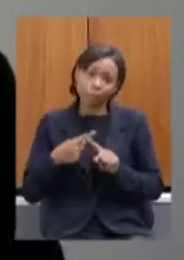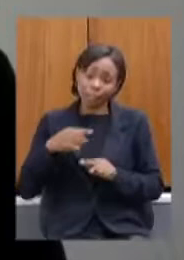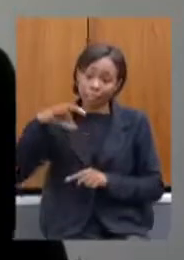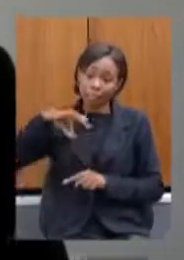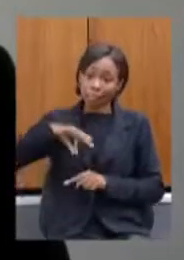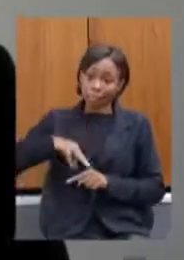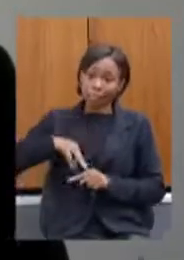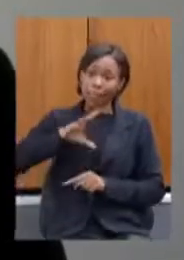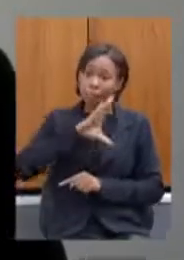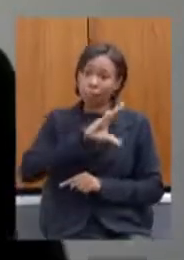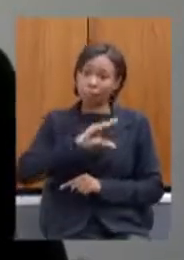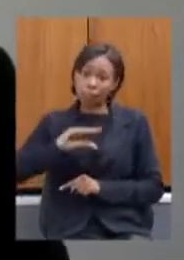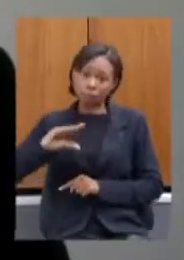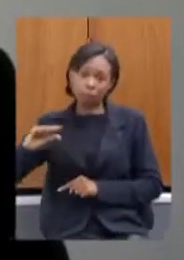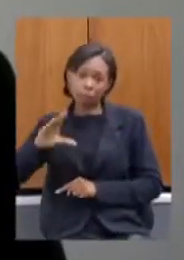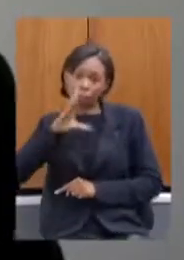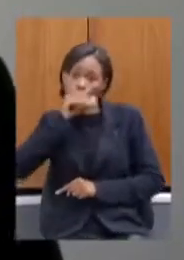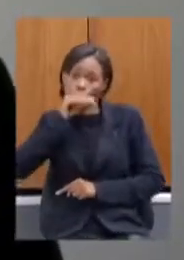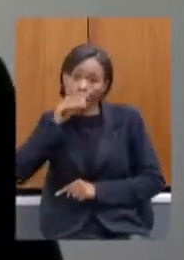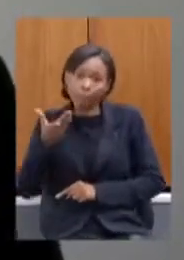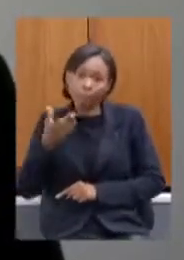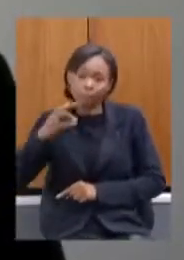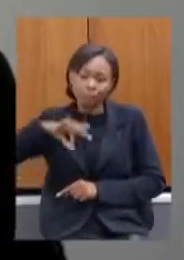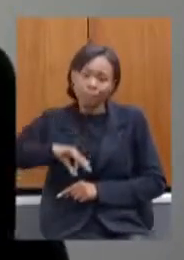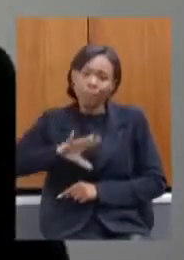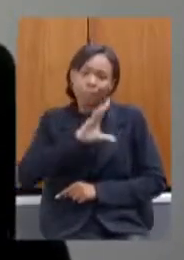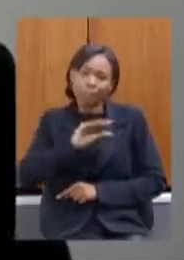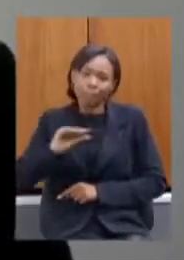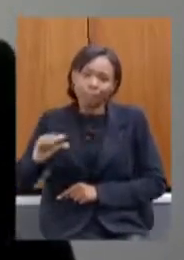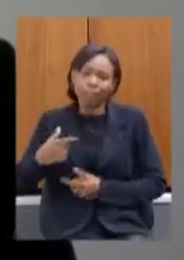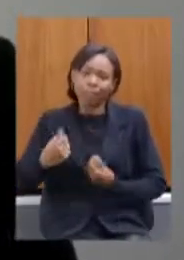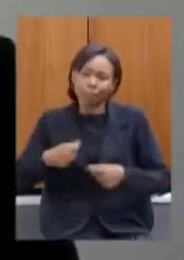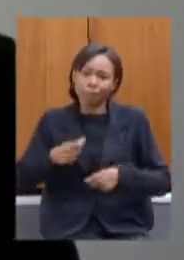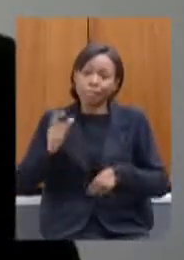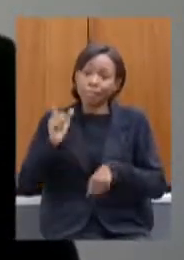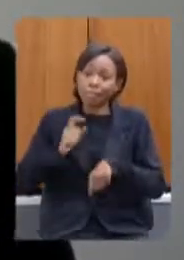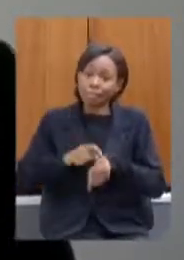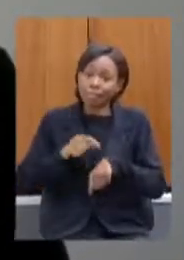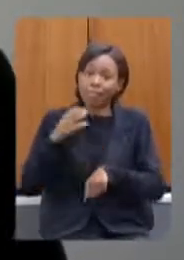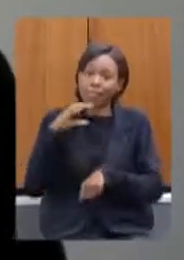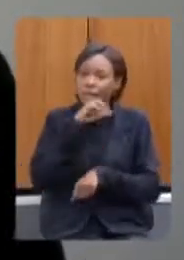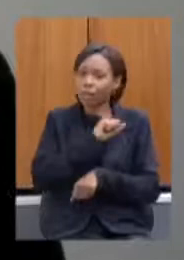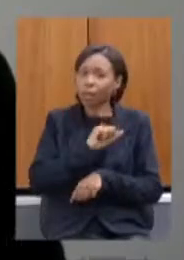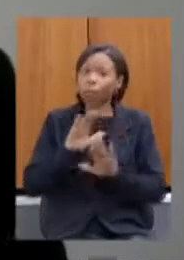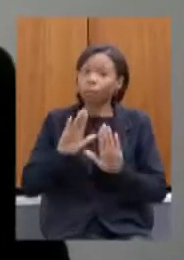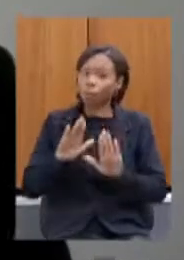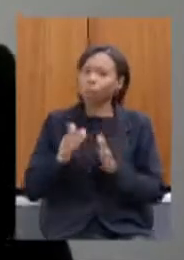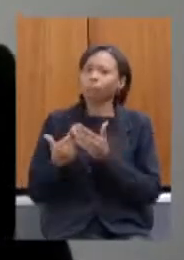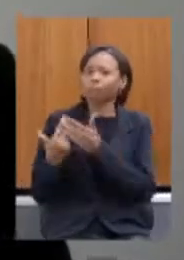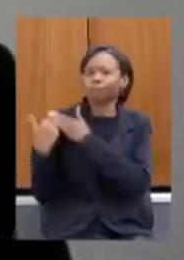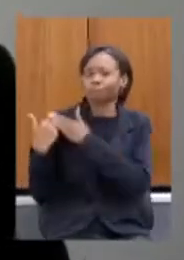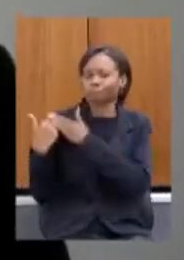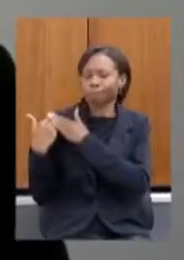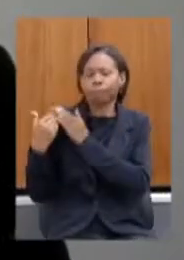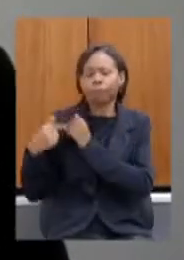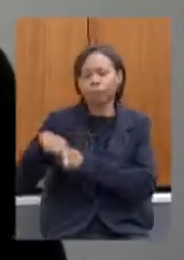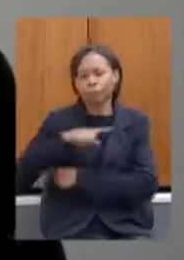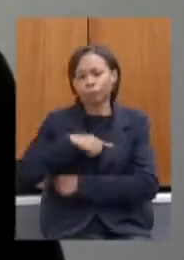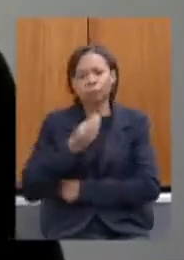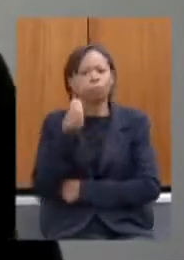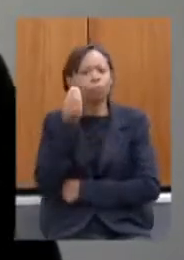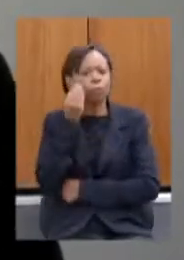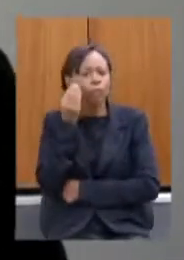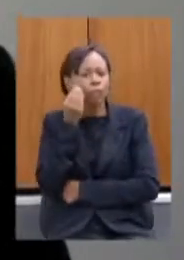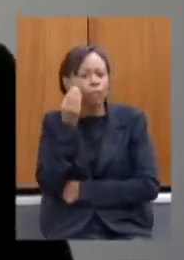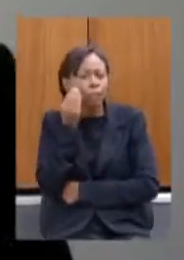está atrasado então a urgência que isso demanda mas com responsabilidade temos tentado fazer de todas as formas para